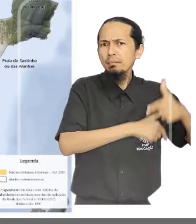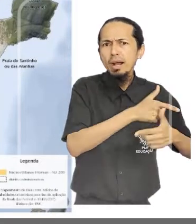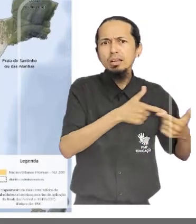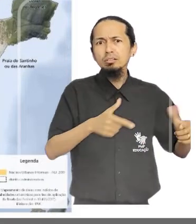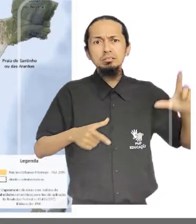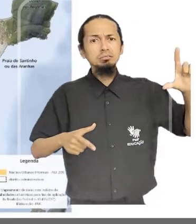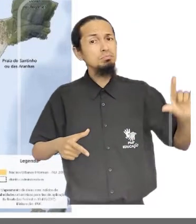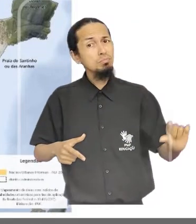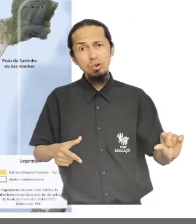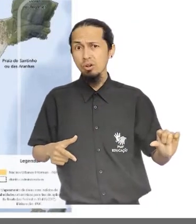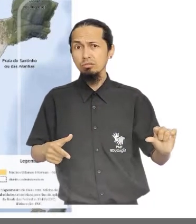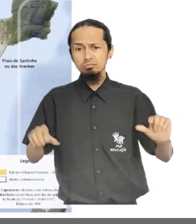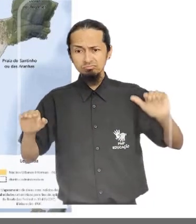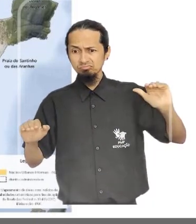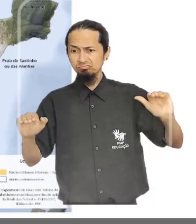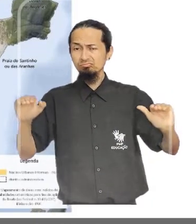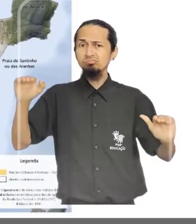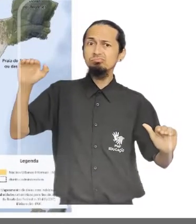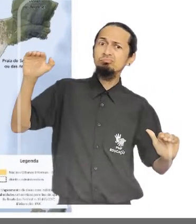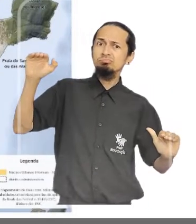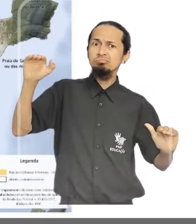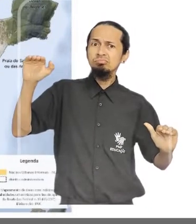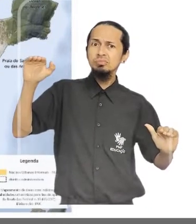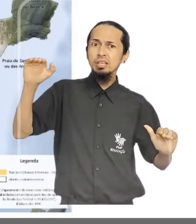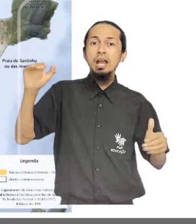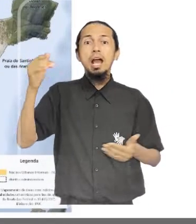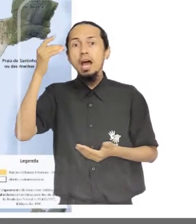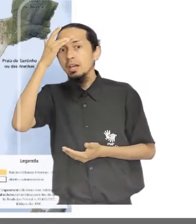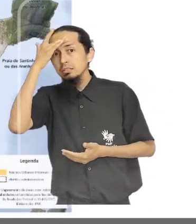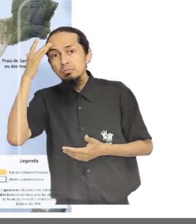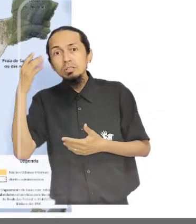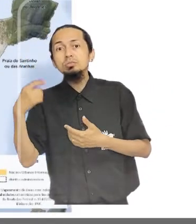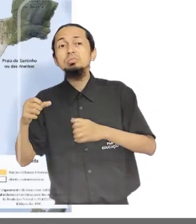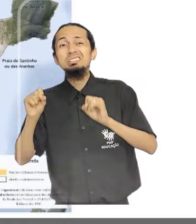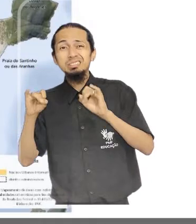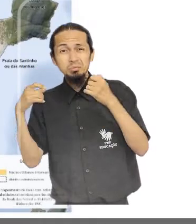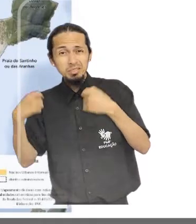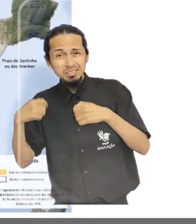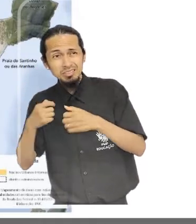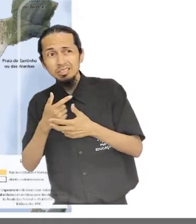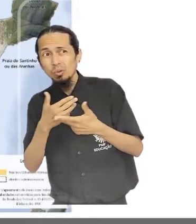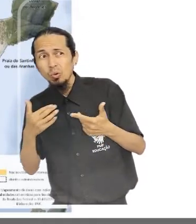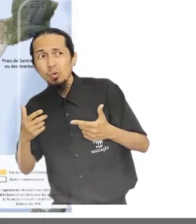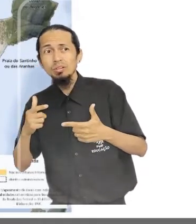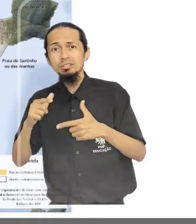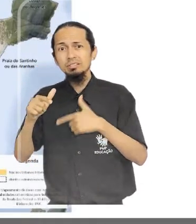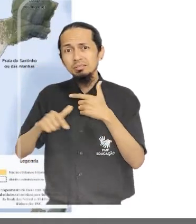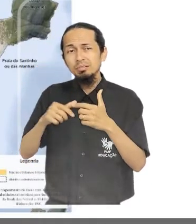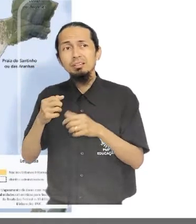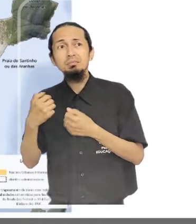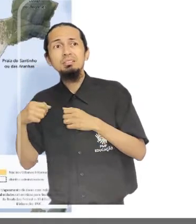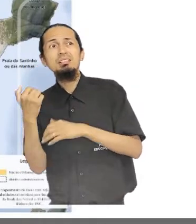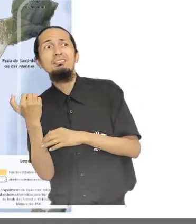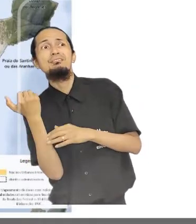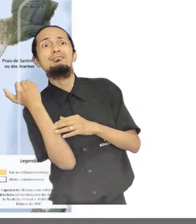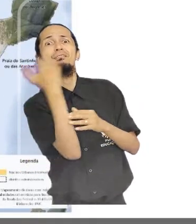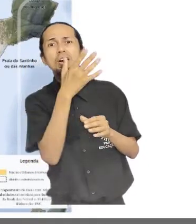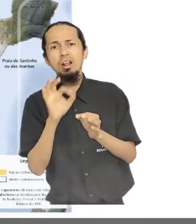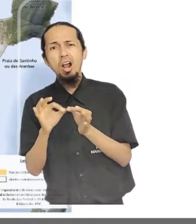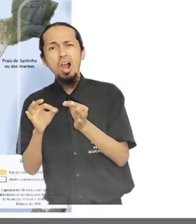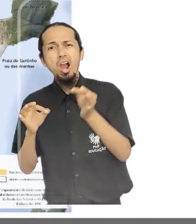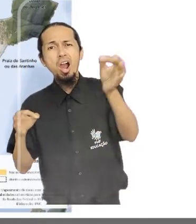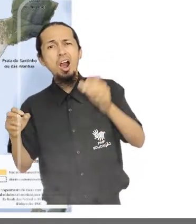empregos na região. Esse desequilíbrio faz com que as pessoas tenham de buscar bens e serviços fora do